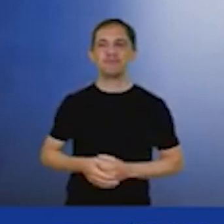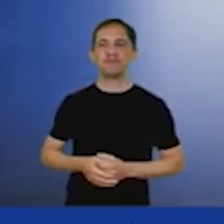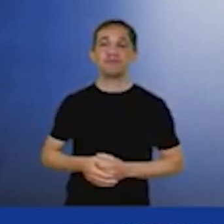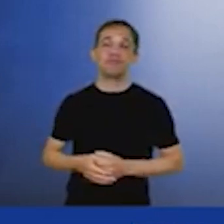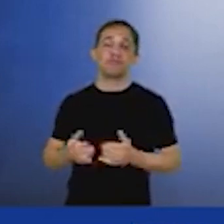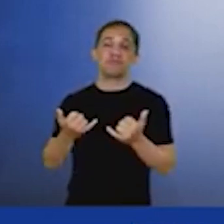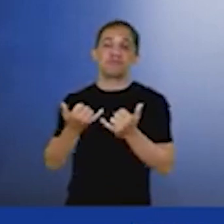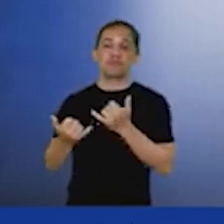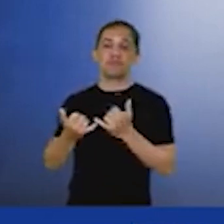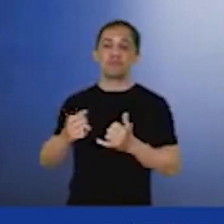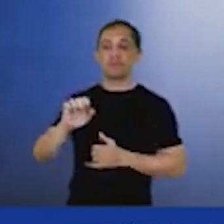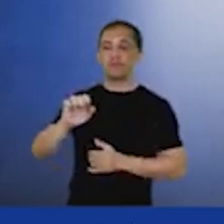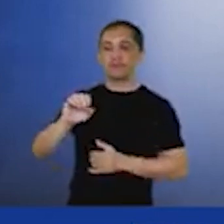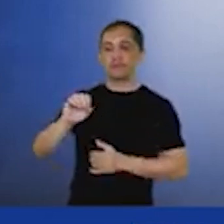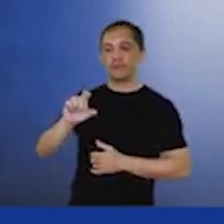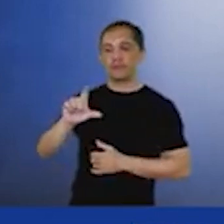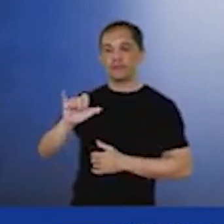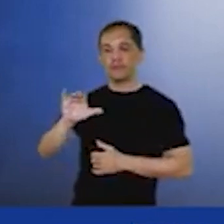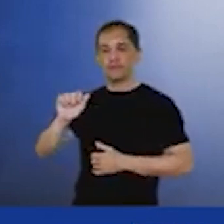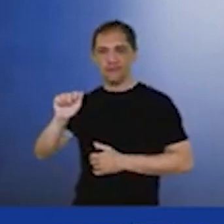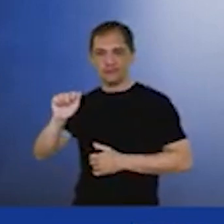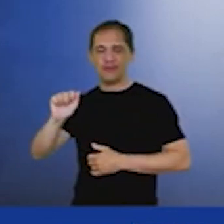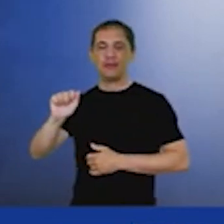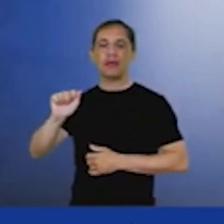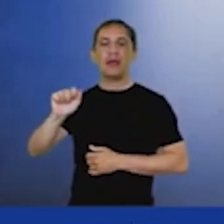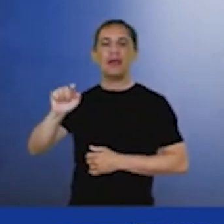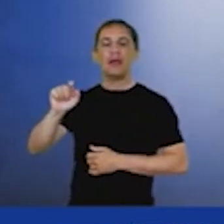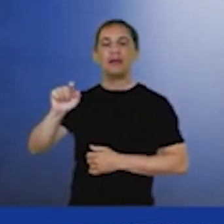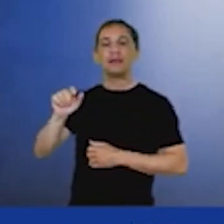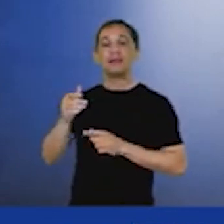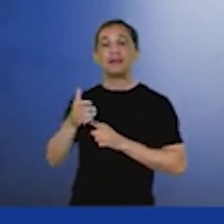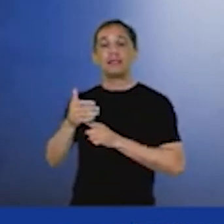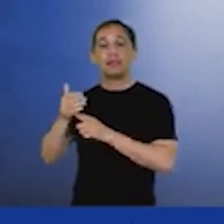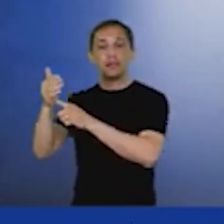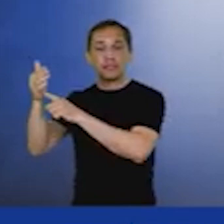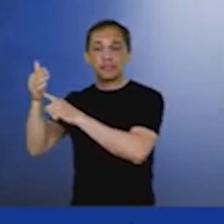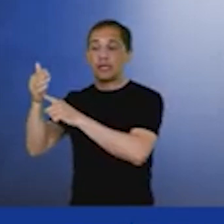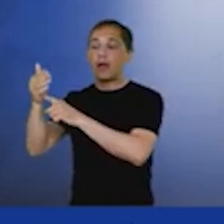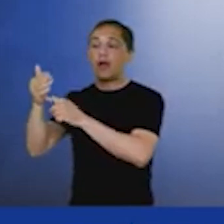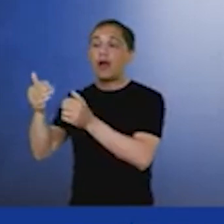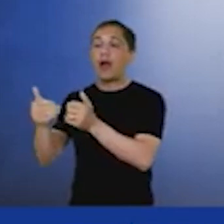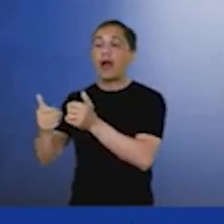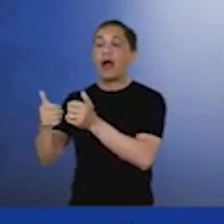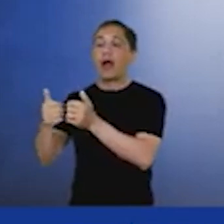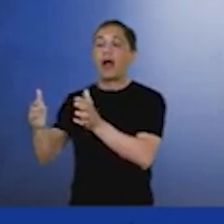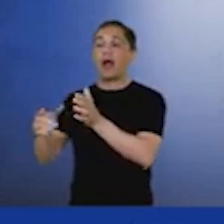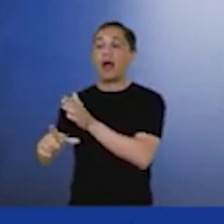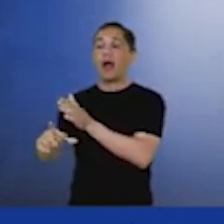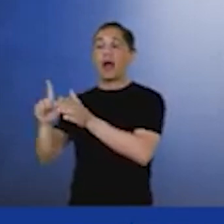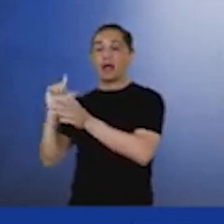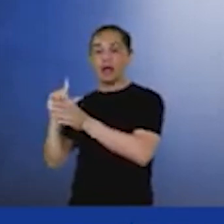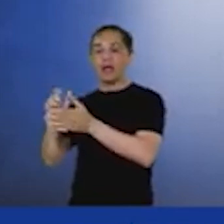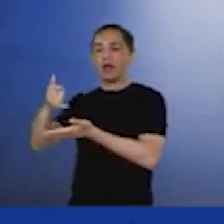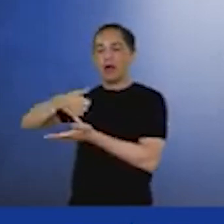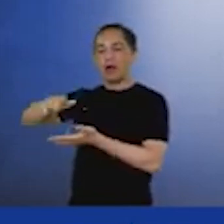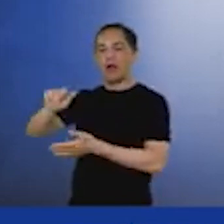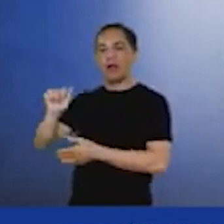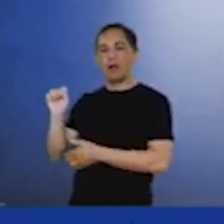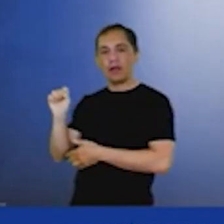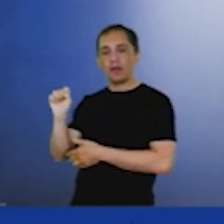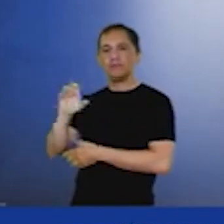exemplo, toda tecnologia sai de dentro da indústria de óleo e gás. Nós temos essa expertise, seja de